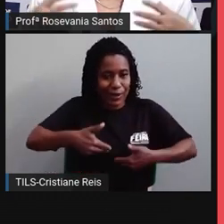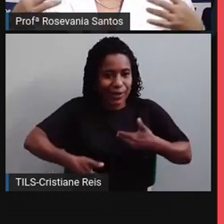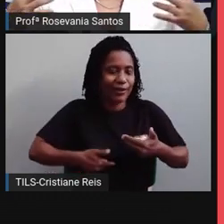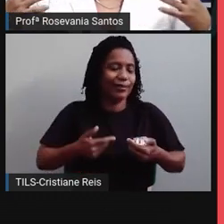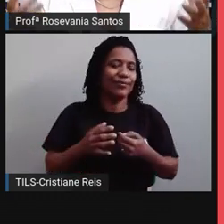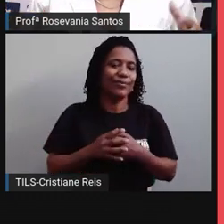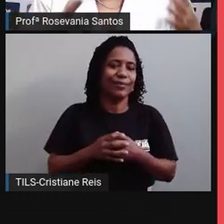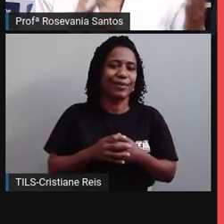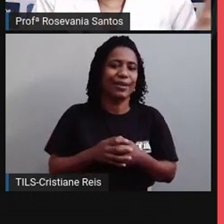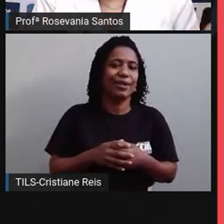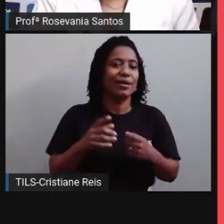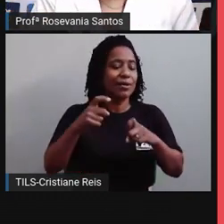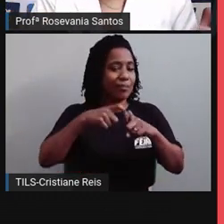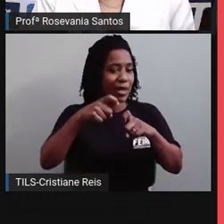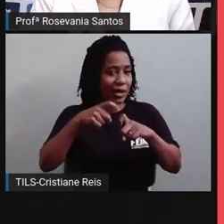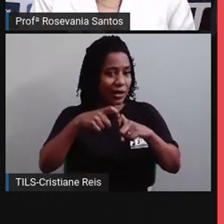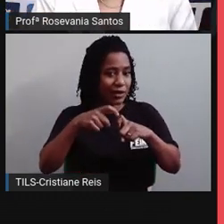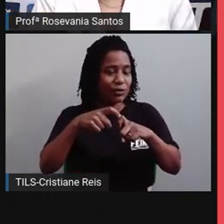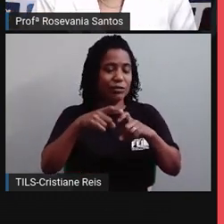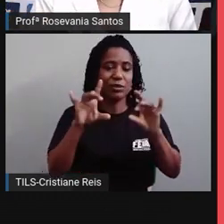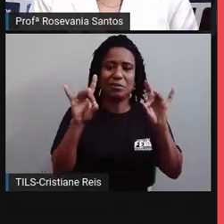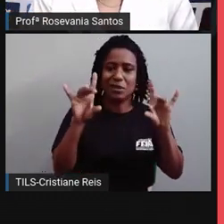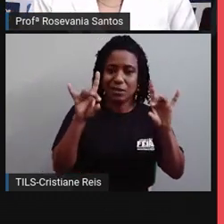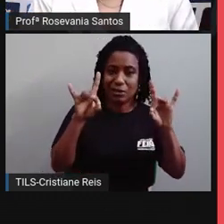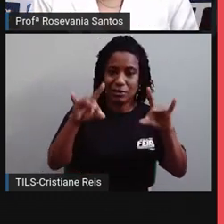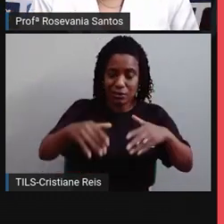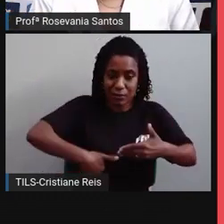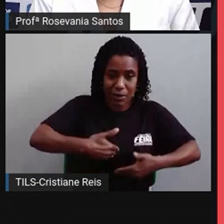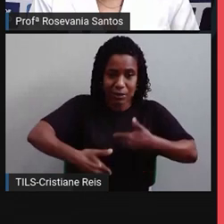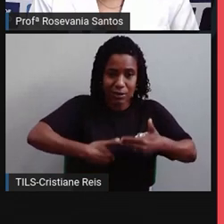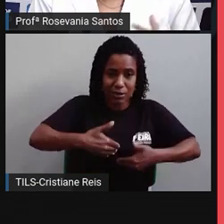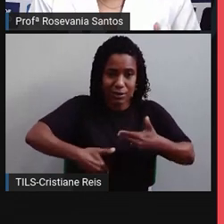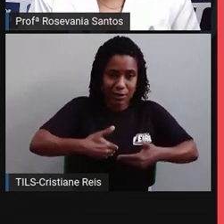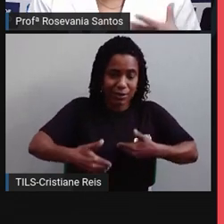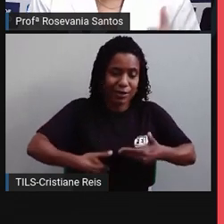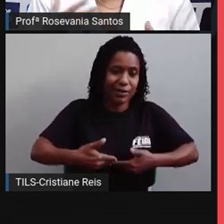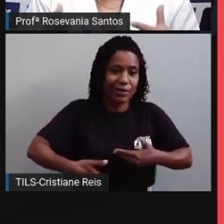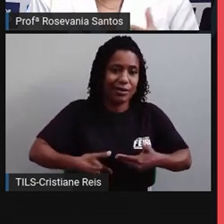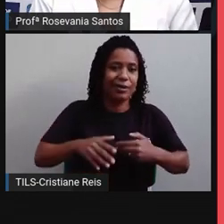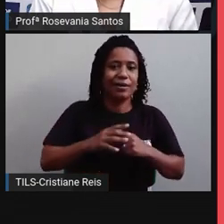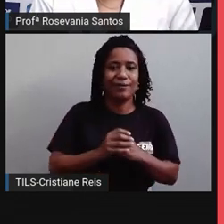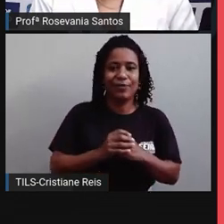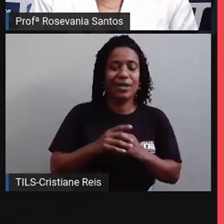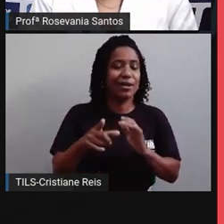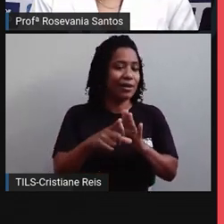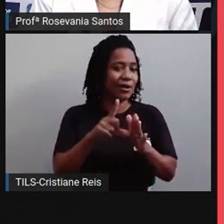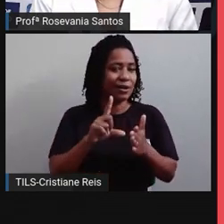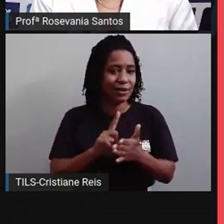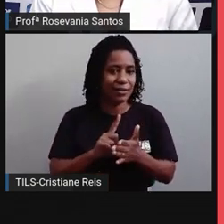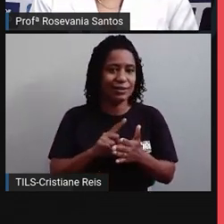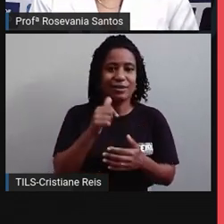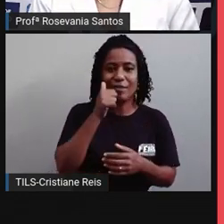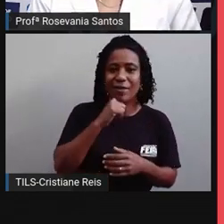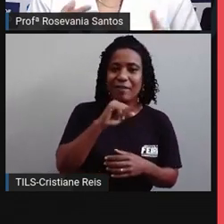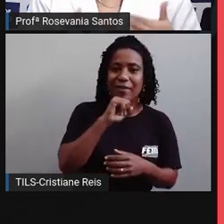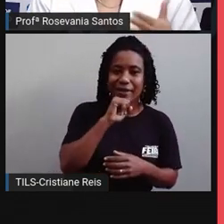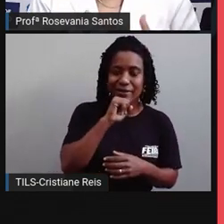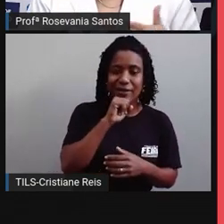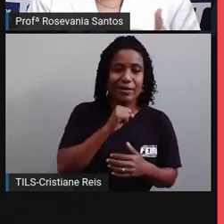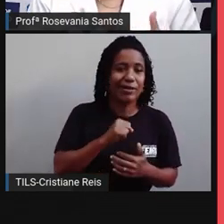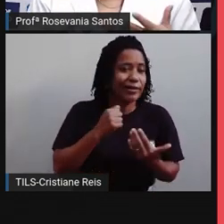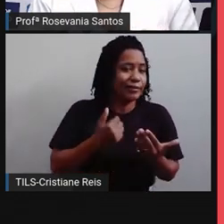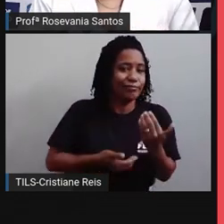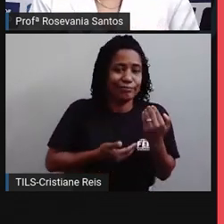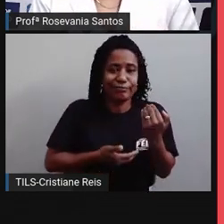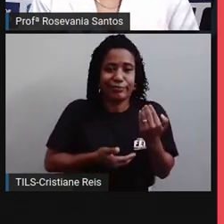médicos específicos mesmo para as crianças, que antes, né, às vezes ia muito no médico de adulto, mas